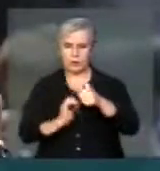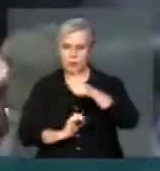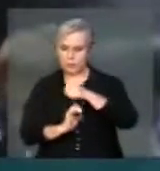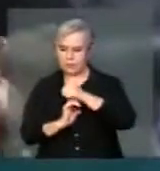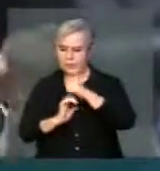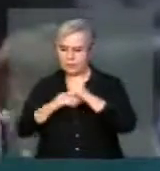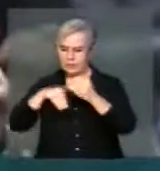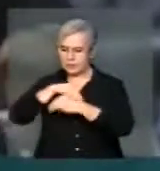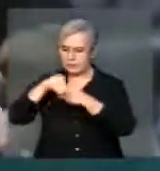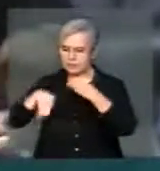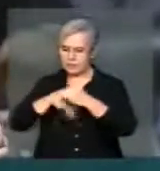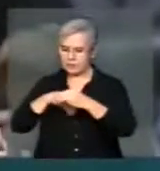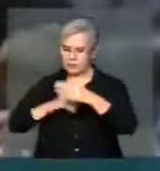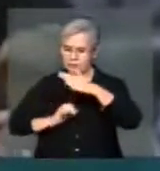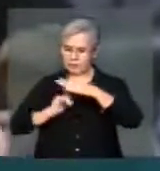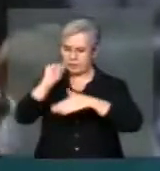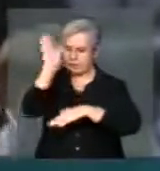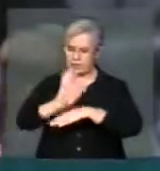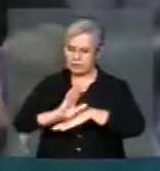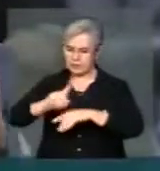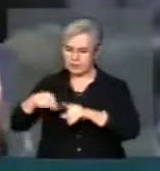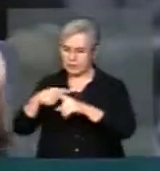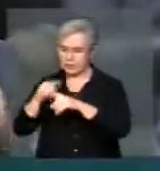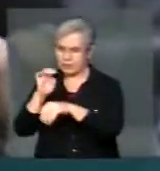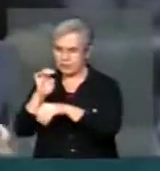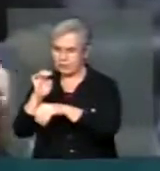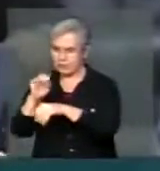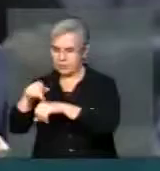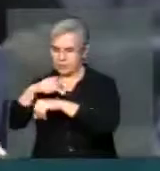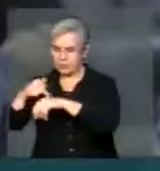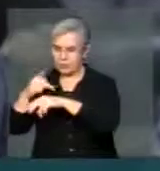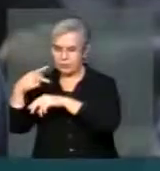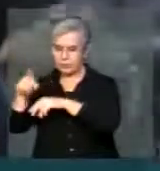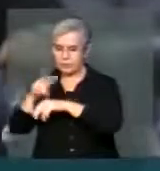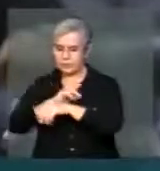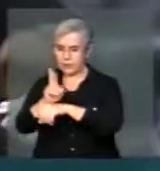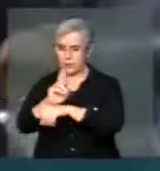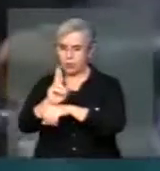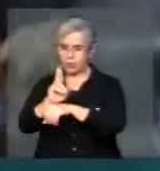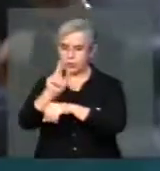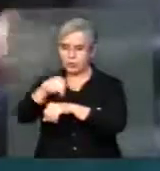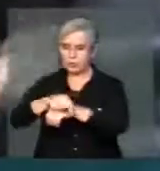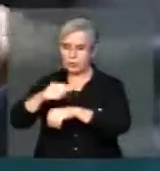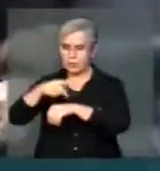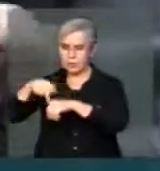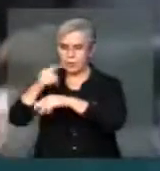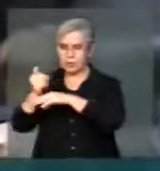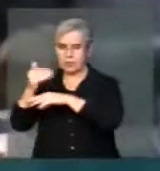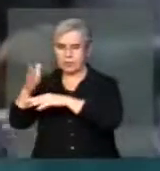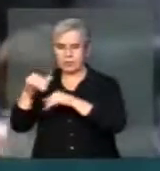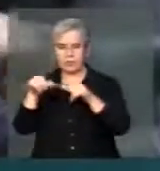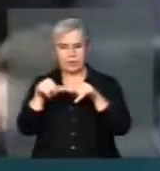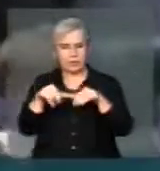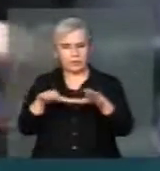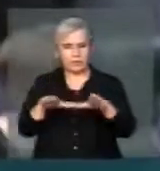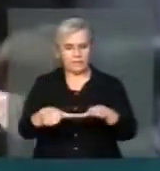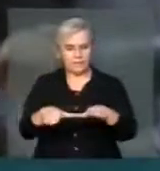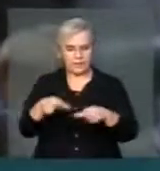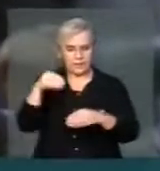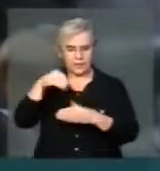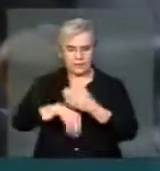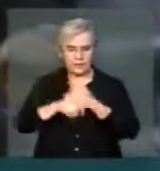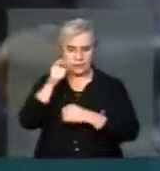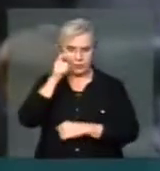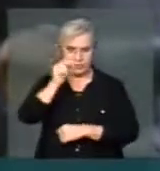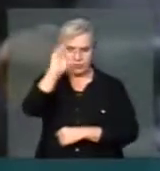mista, estrangeira e brasileira, sob controle de estrangeiros, fique evidentemente dentro do